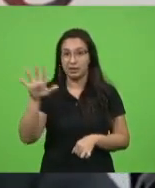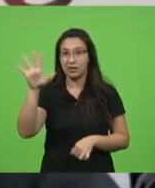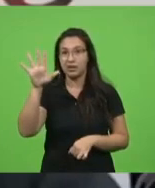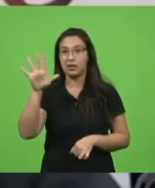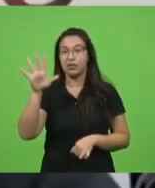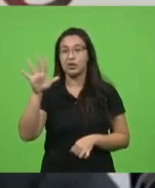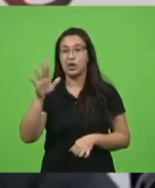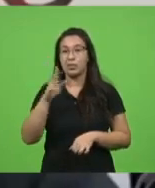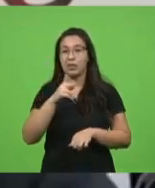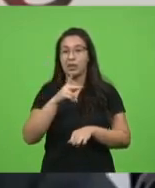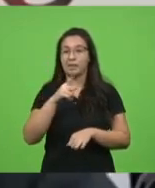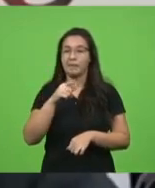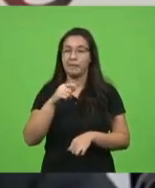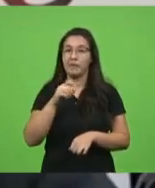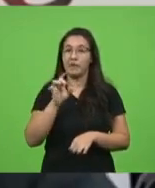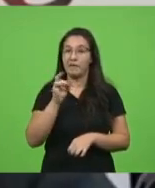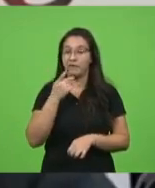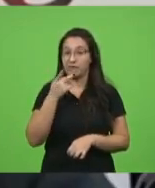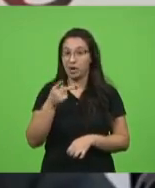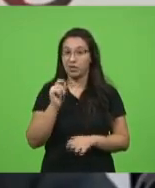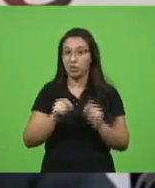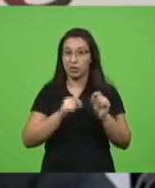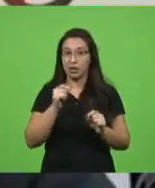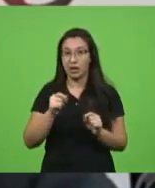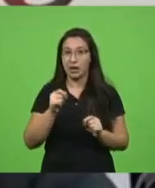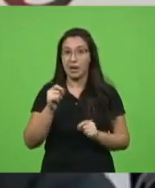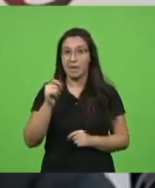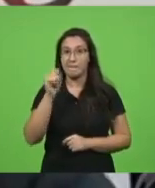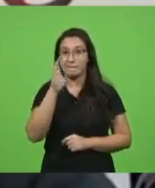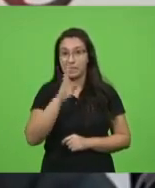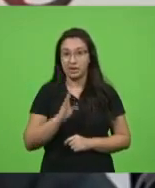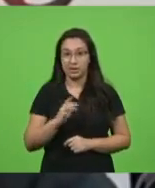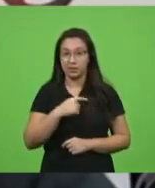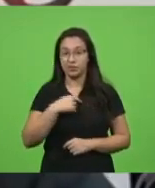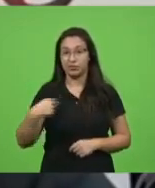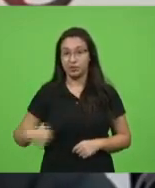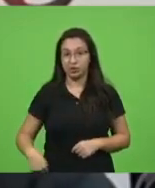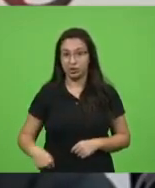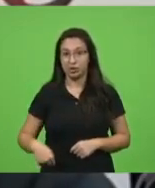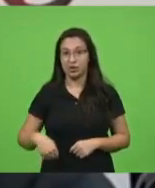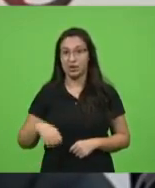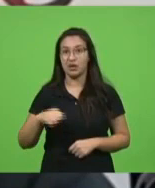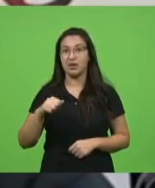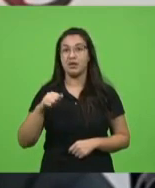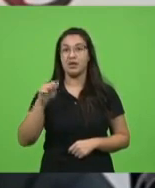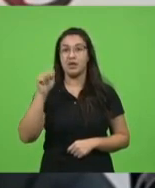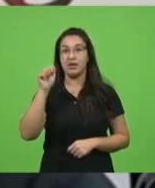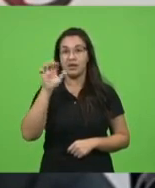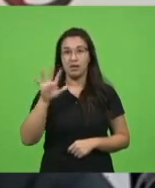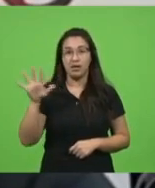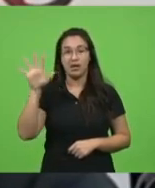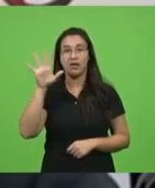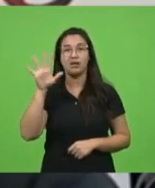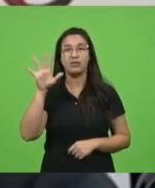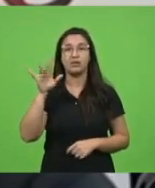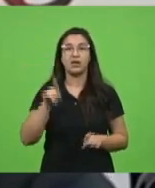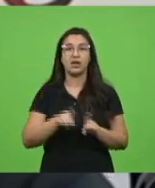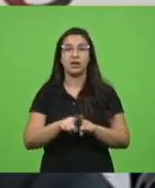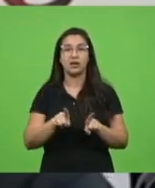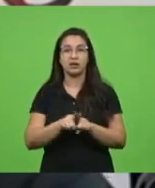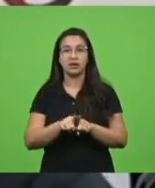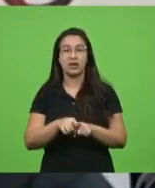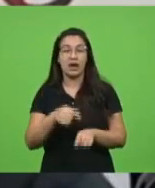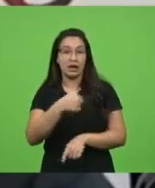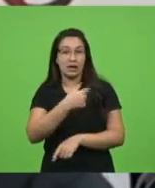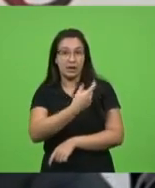Brasil, Rússia, Índia, China e África do Sul. O Brasil é o que mais vacinou entre